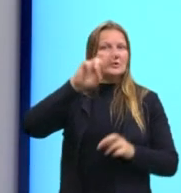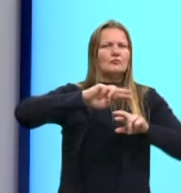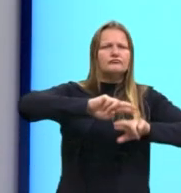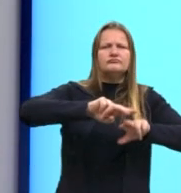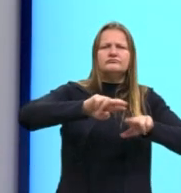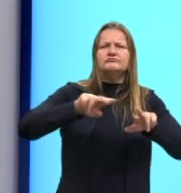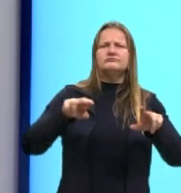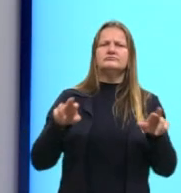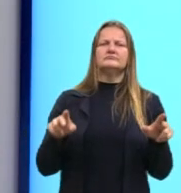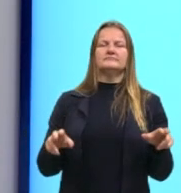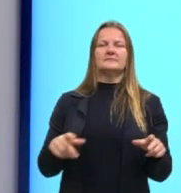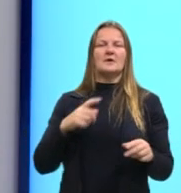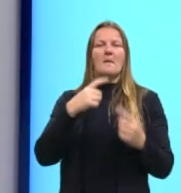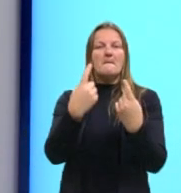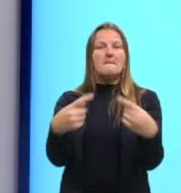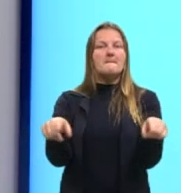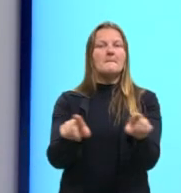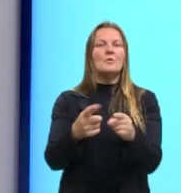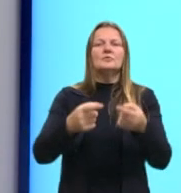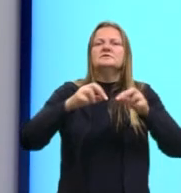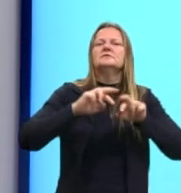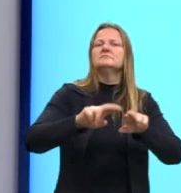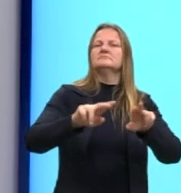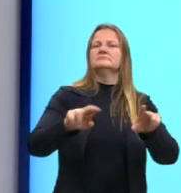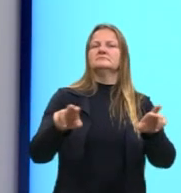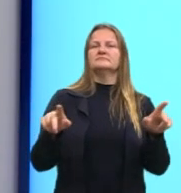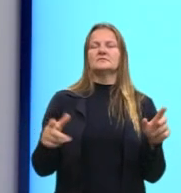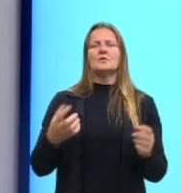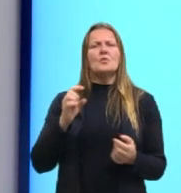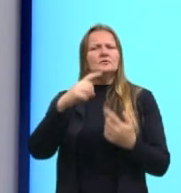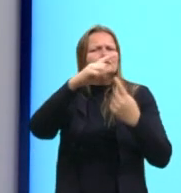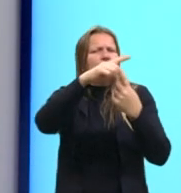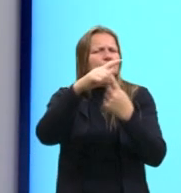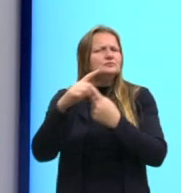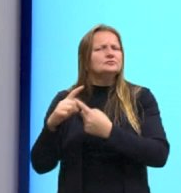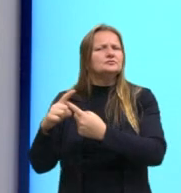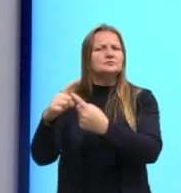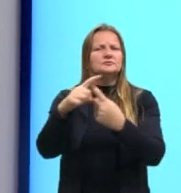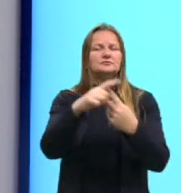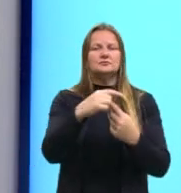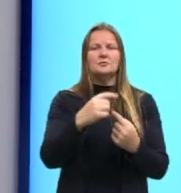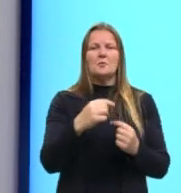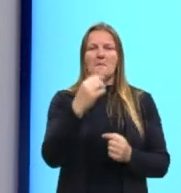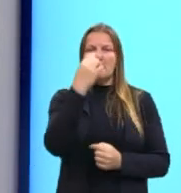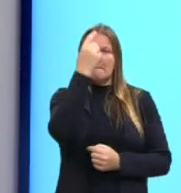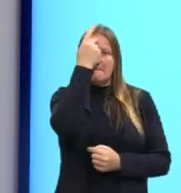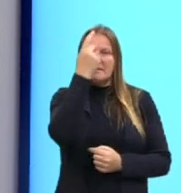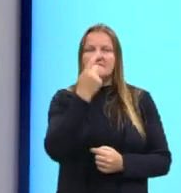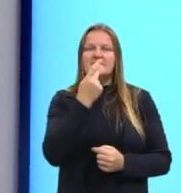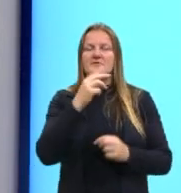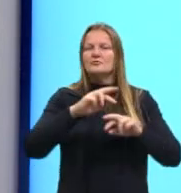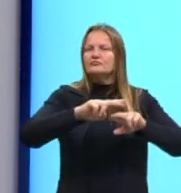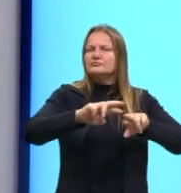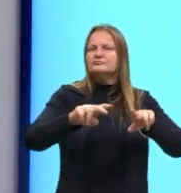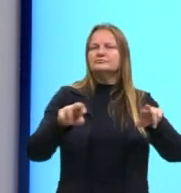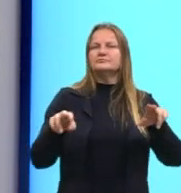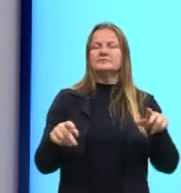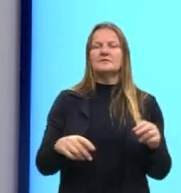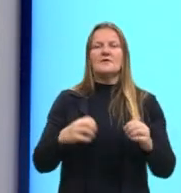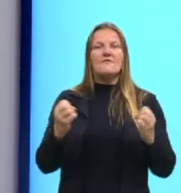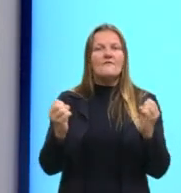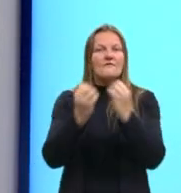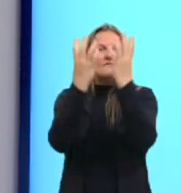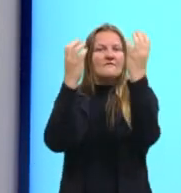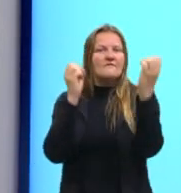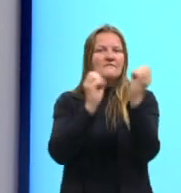diversidade musical. Pode ver que quantos estilos musicais, nas festas que acontecem, são